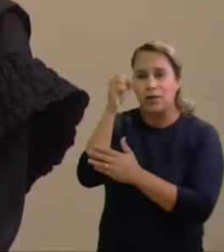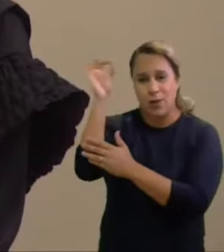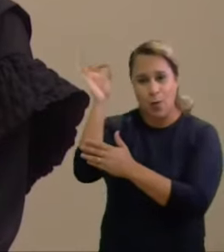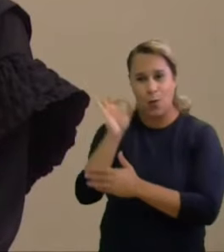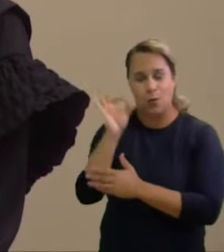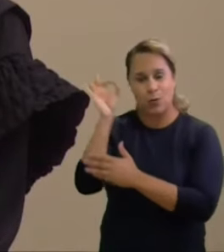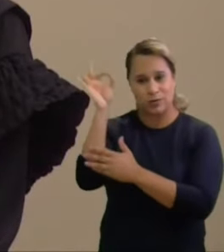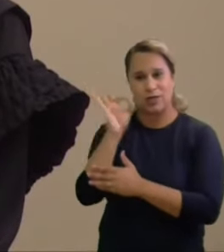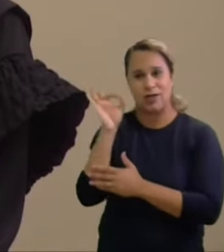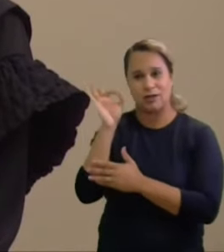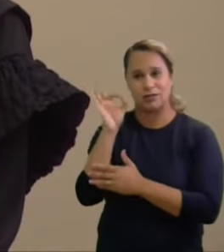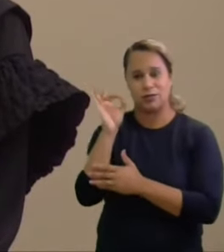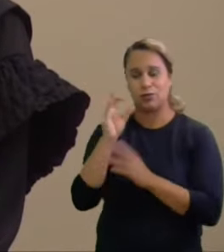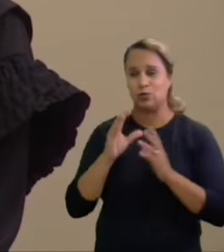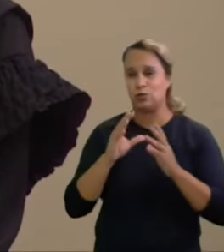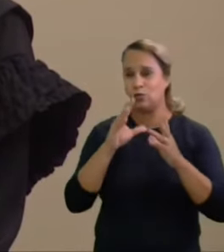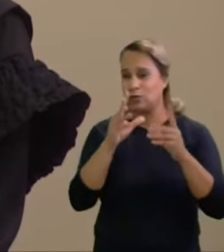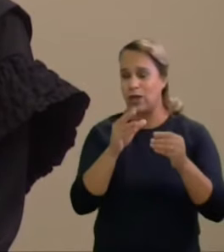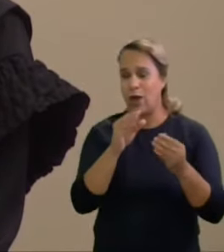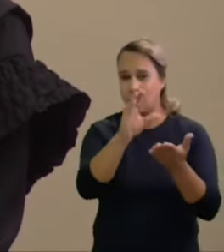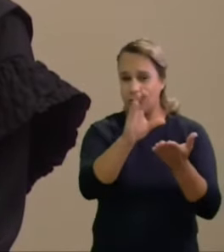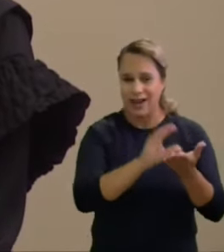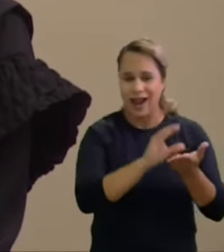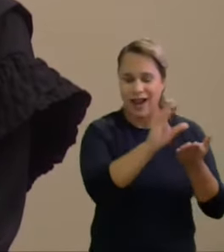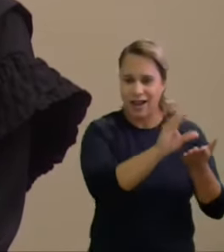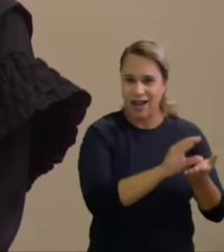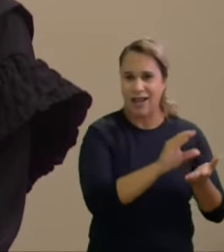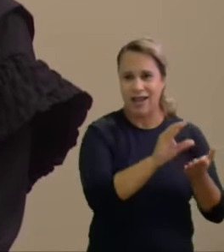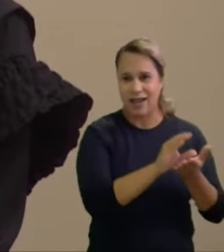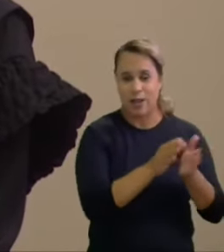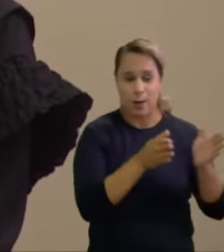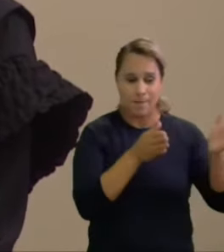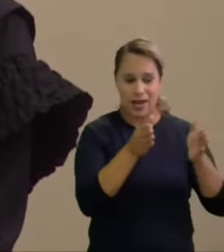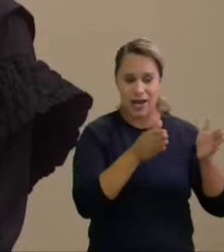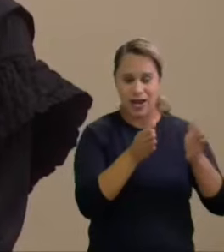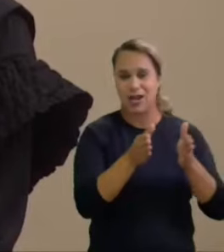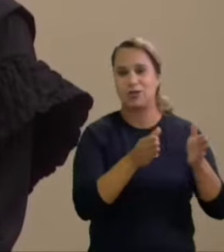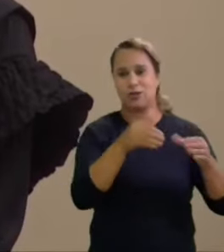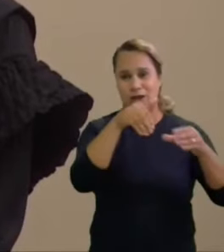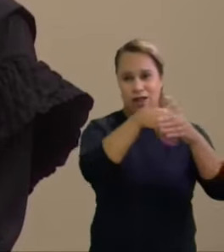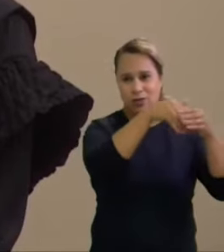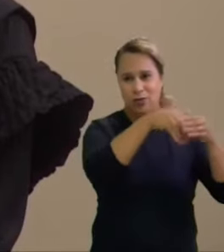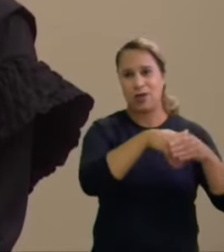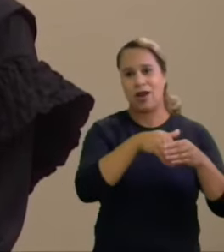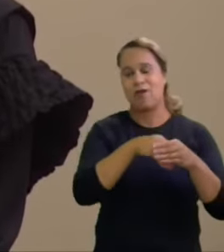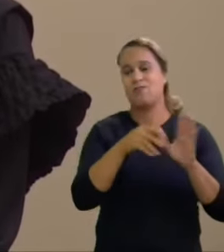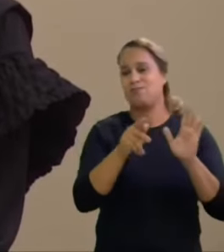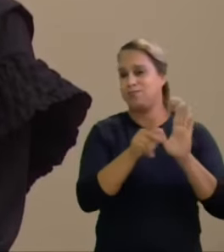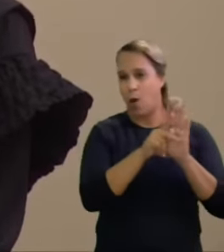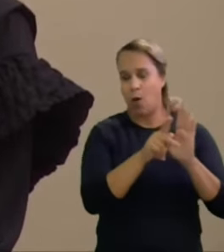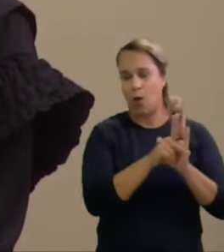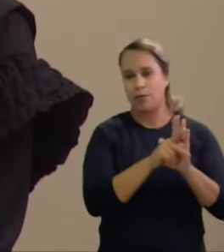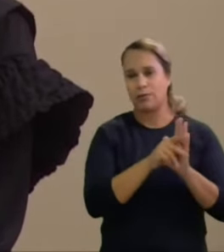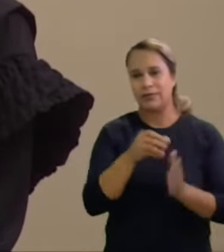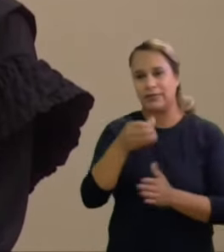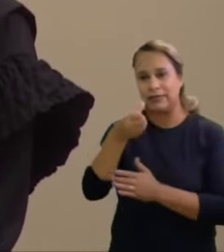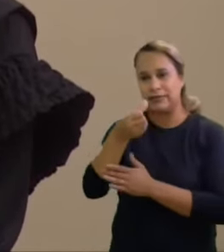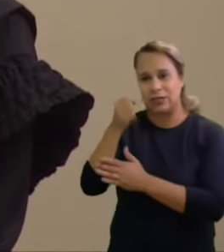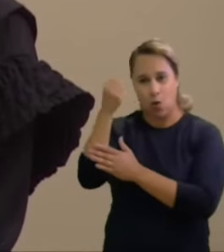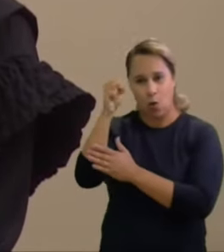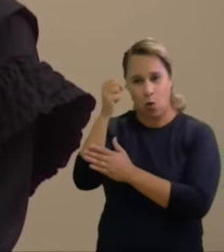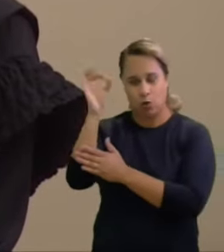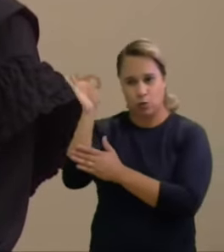pelos investigados para o período eleitoral propriamente dito 68% e 87